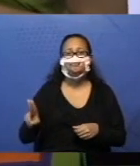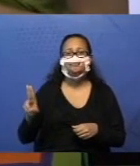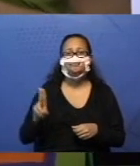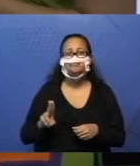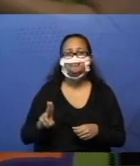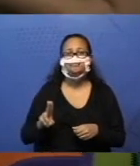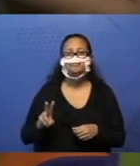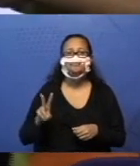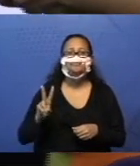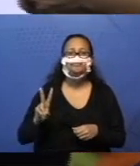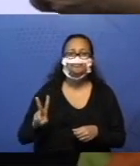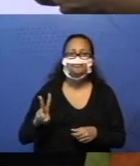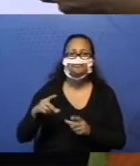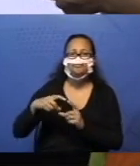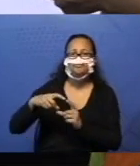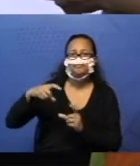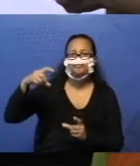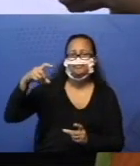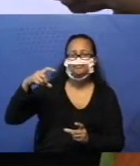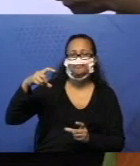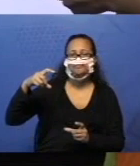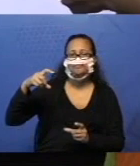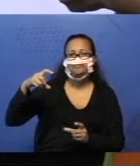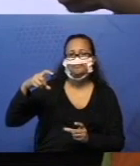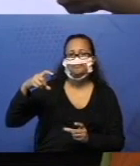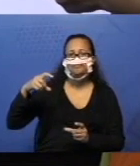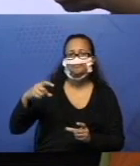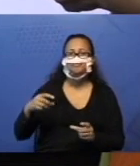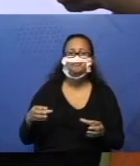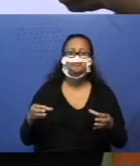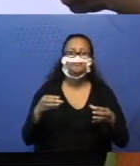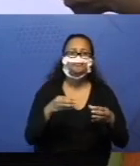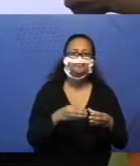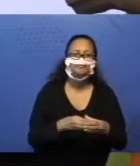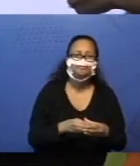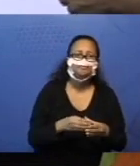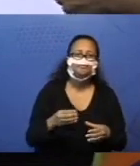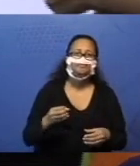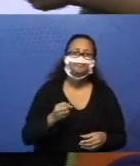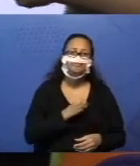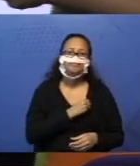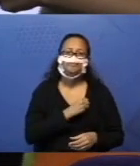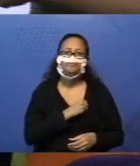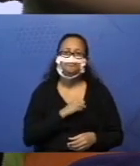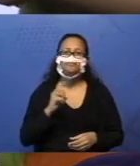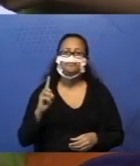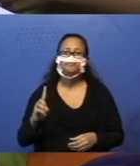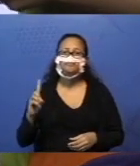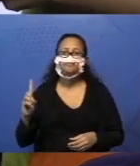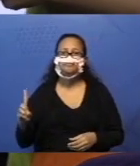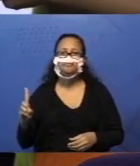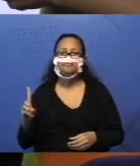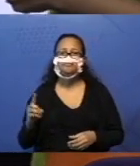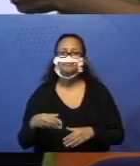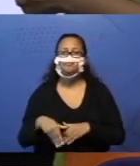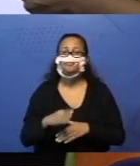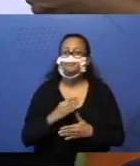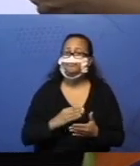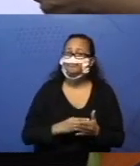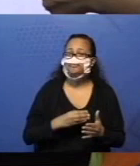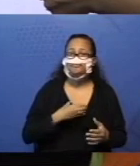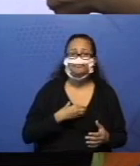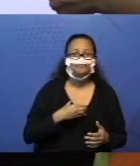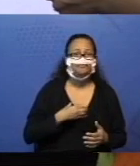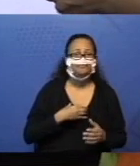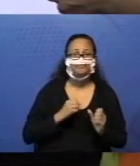duas barras Cousiner, compõe o número 11, de todas as maneiras possíveis.